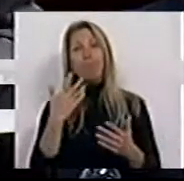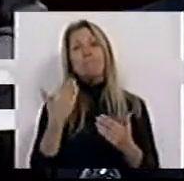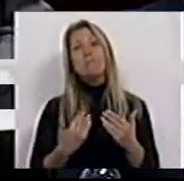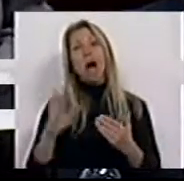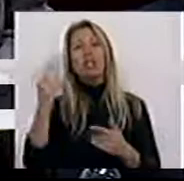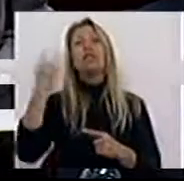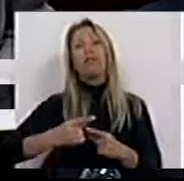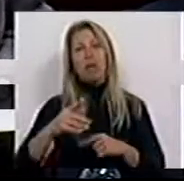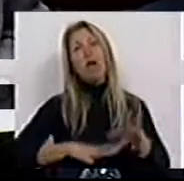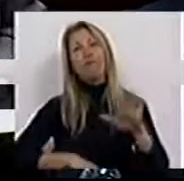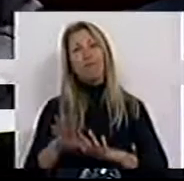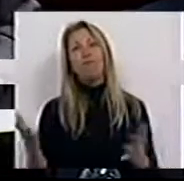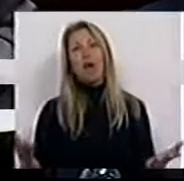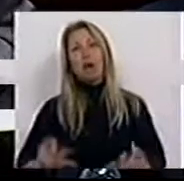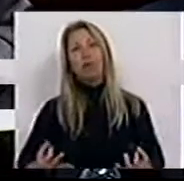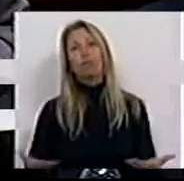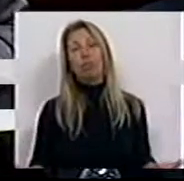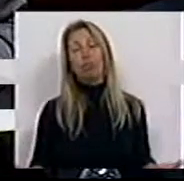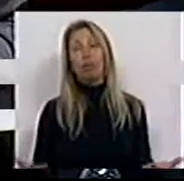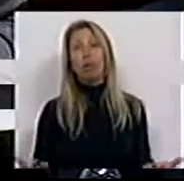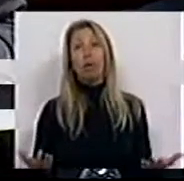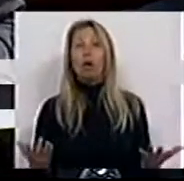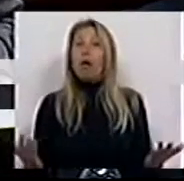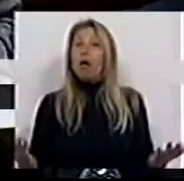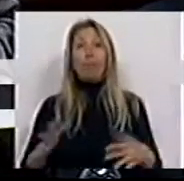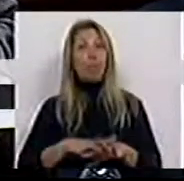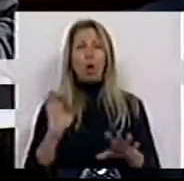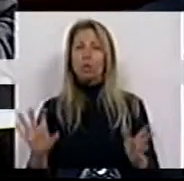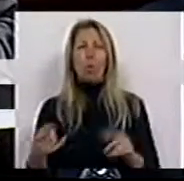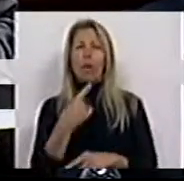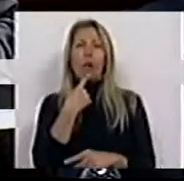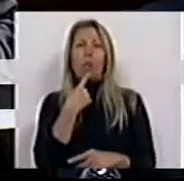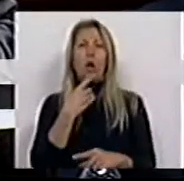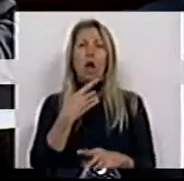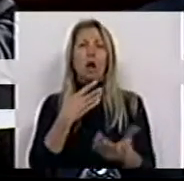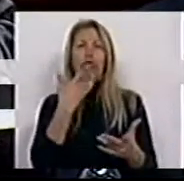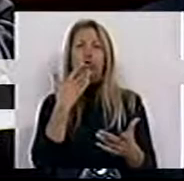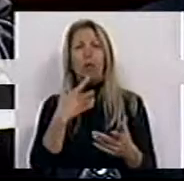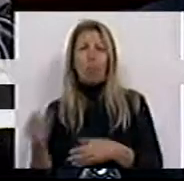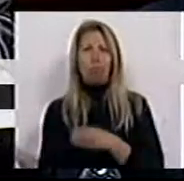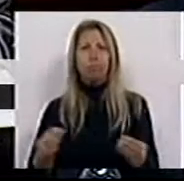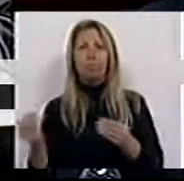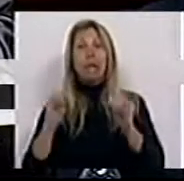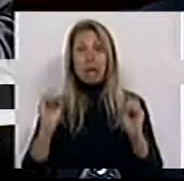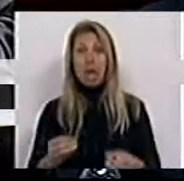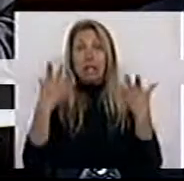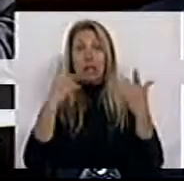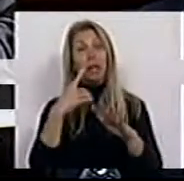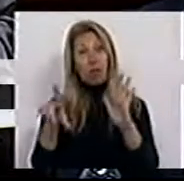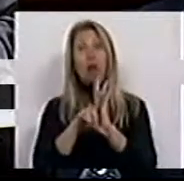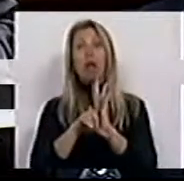feito. E por isso mesmo não é demais a apresentação de iniciativas legislativas que